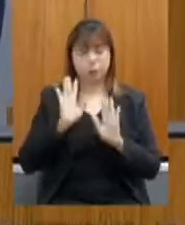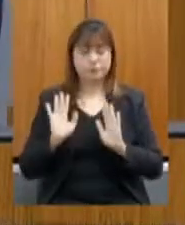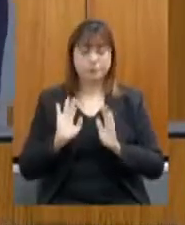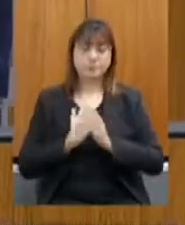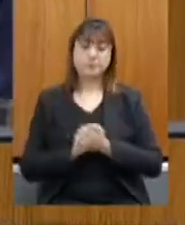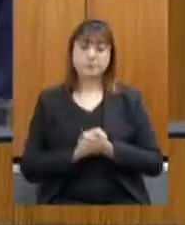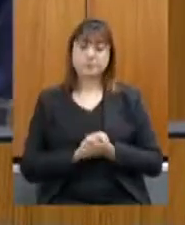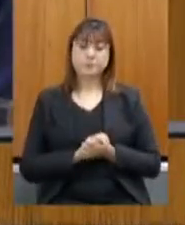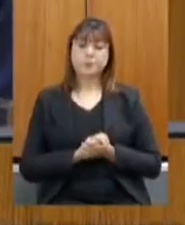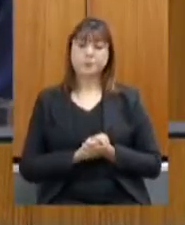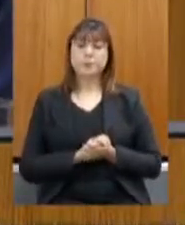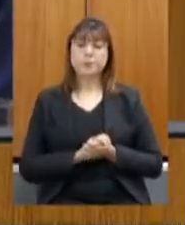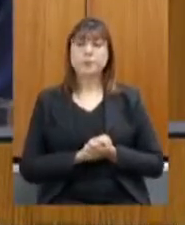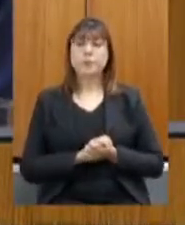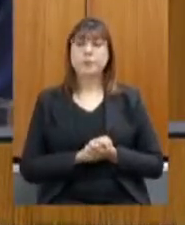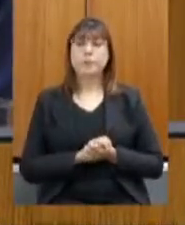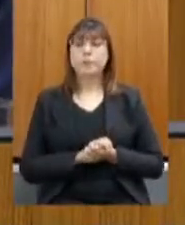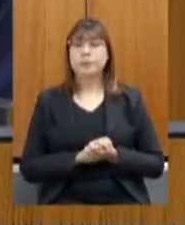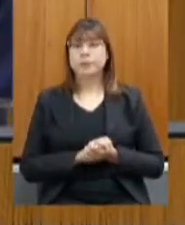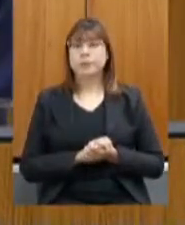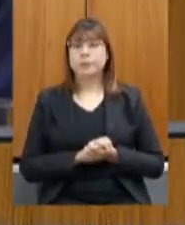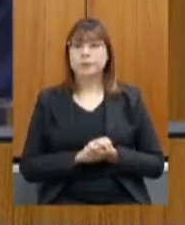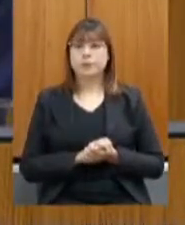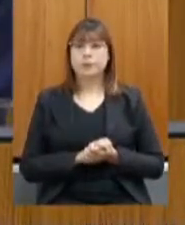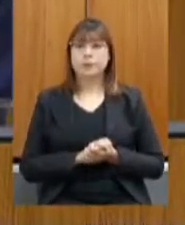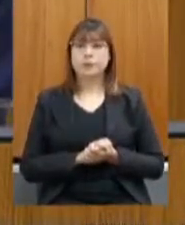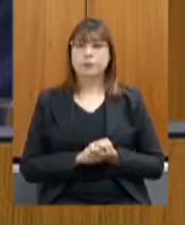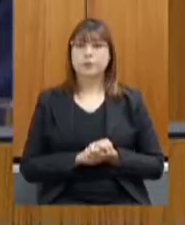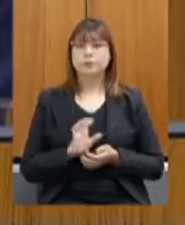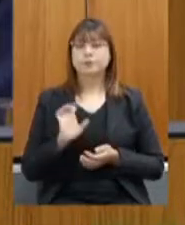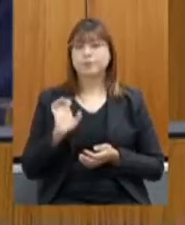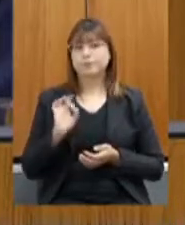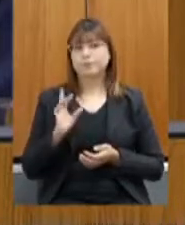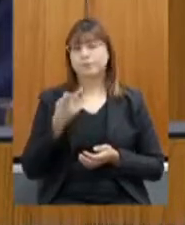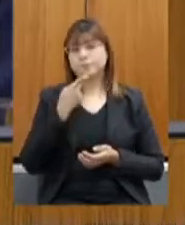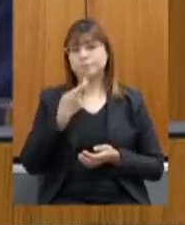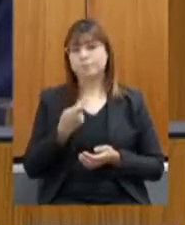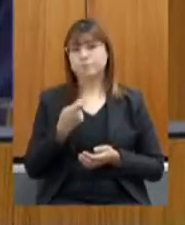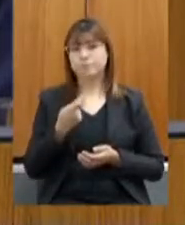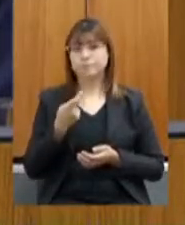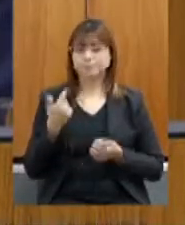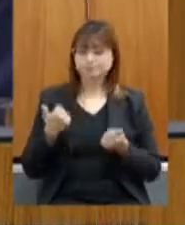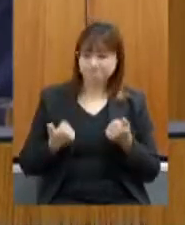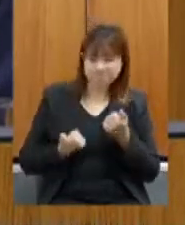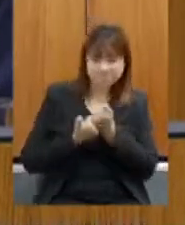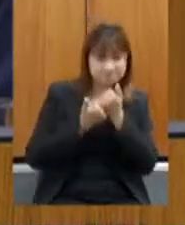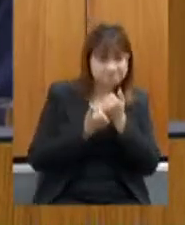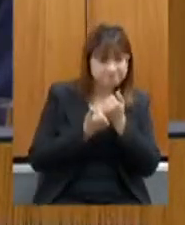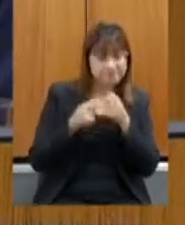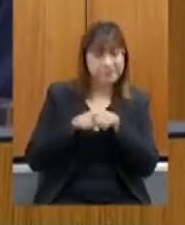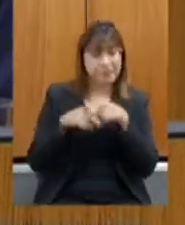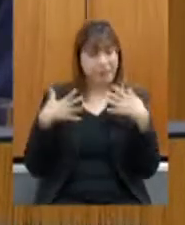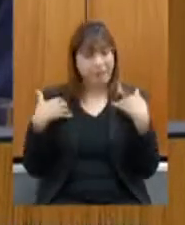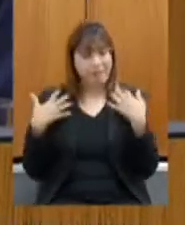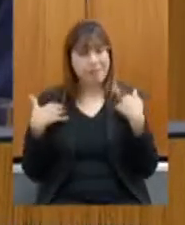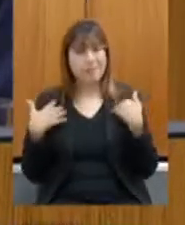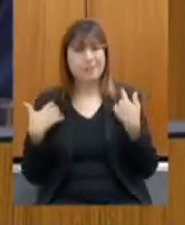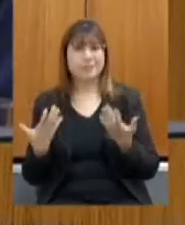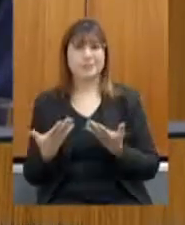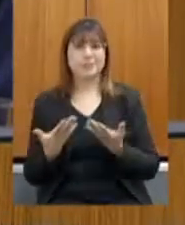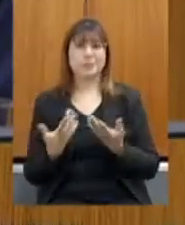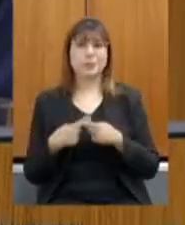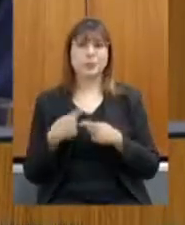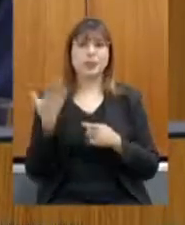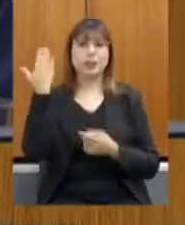Eu queria fazer aqui uma manifestação de apoio e alegria. Quando o